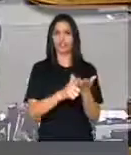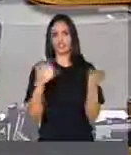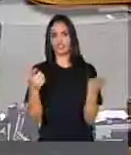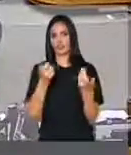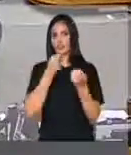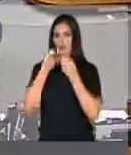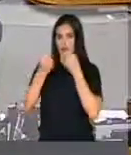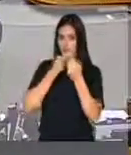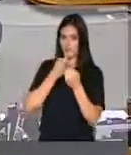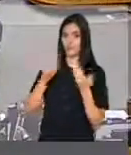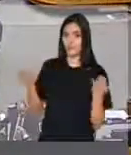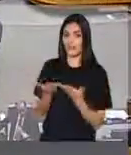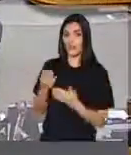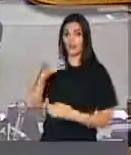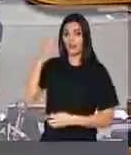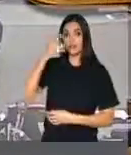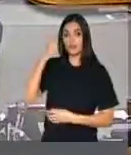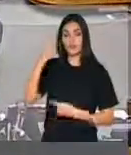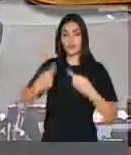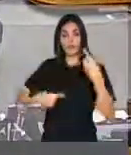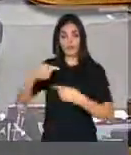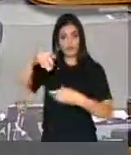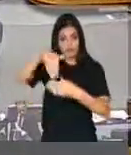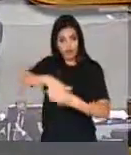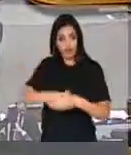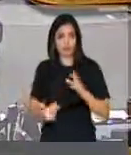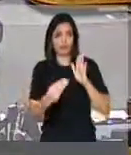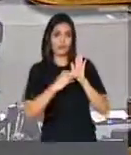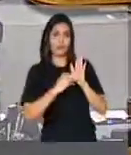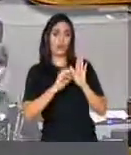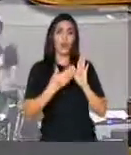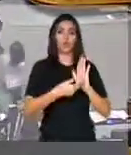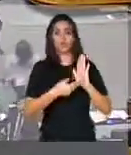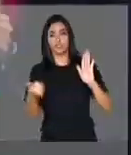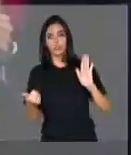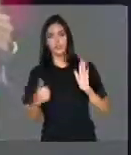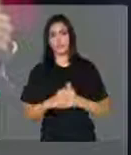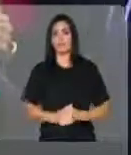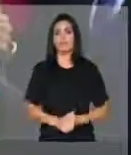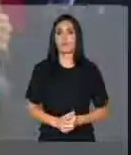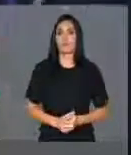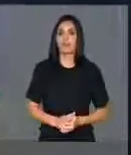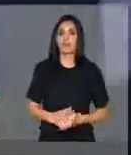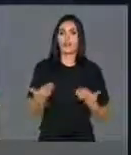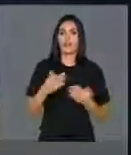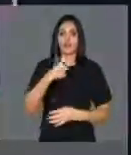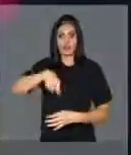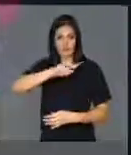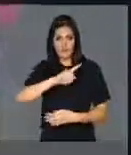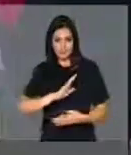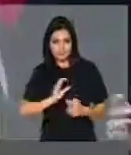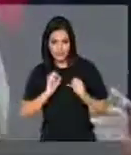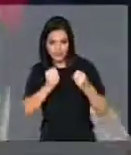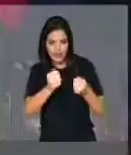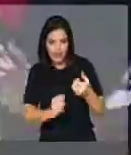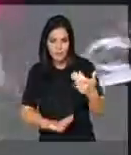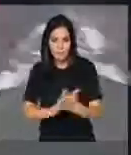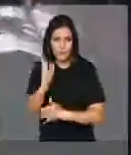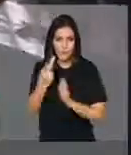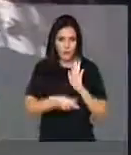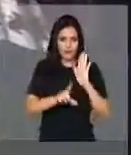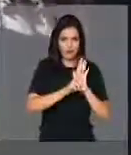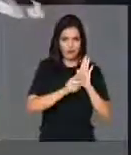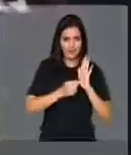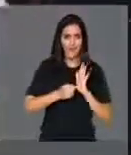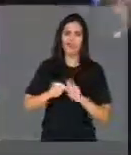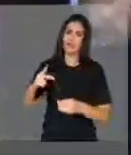Incluiu ou não essa emenda do PSB ao texto, agora o deputado do PSB, Leal Machado. aqueles que defendem a aprovação do projeto, é de que a